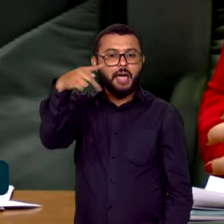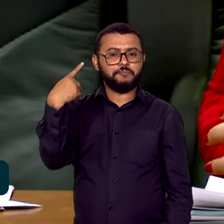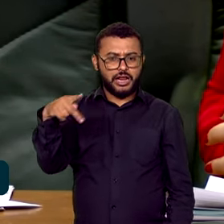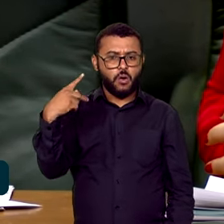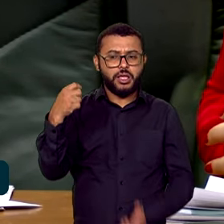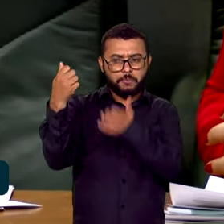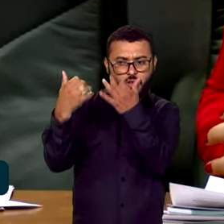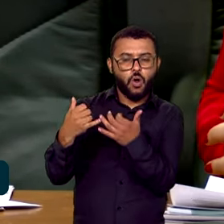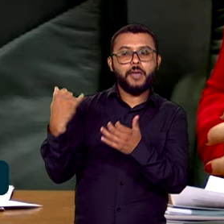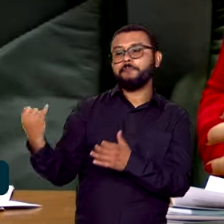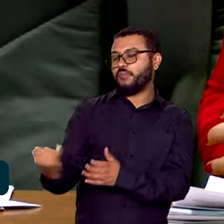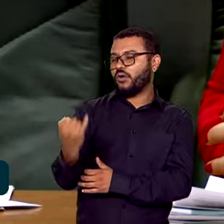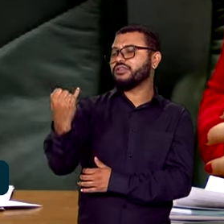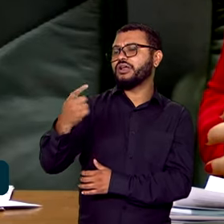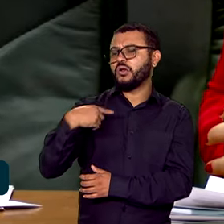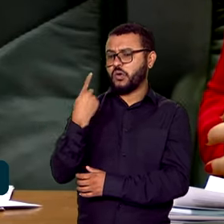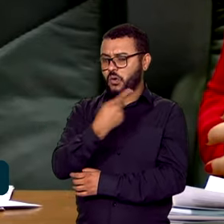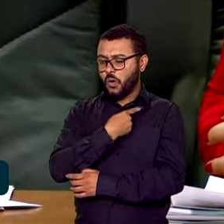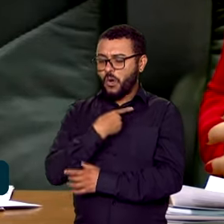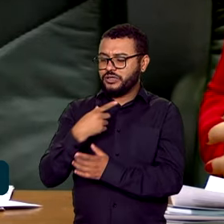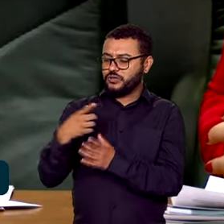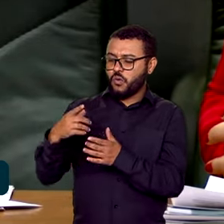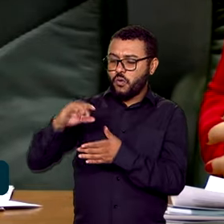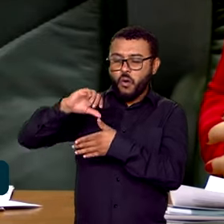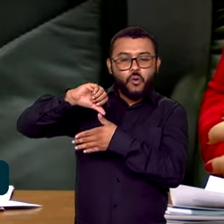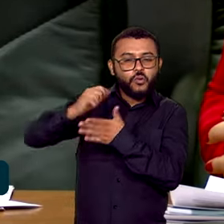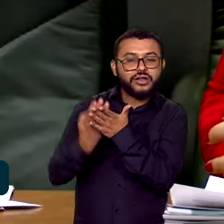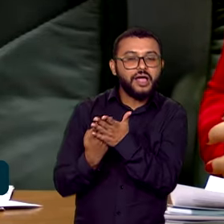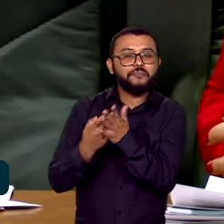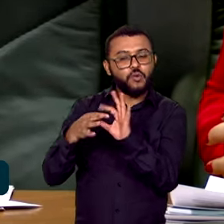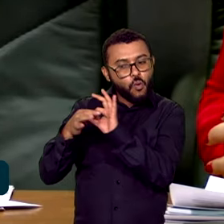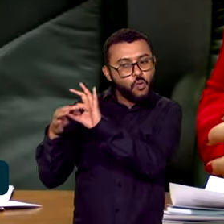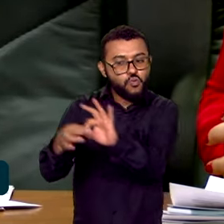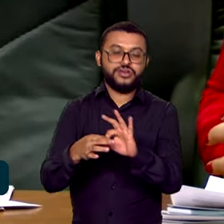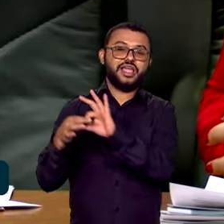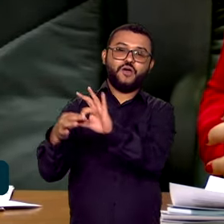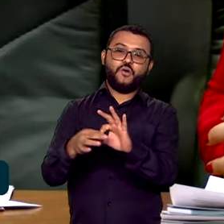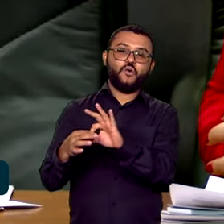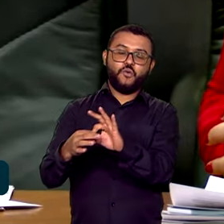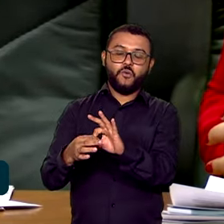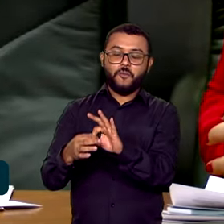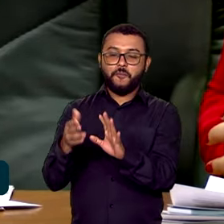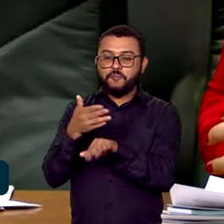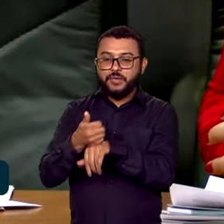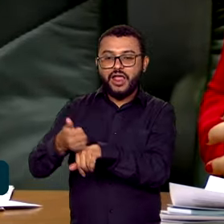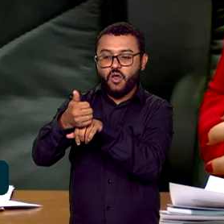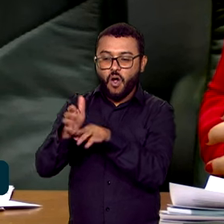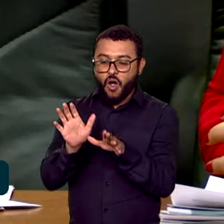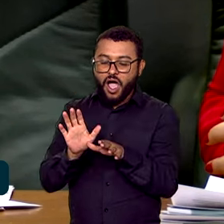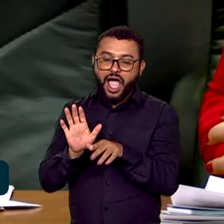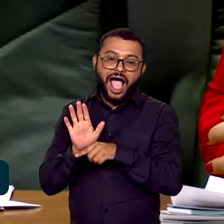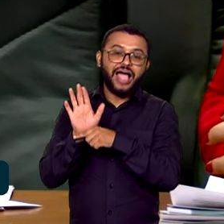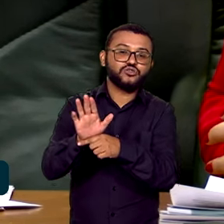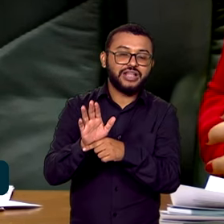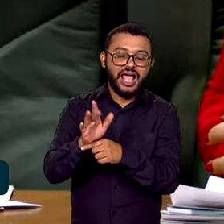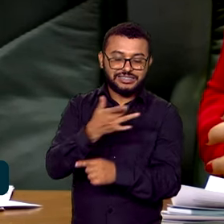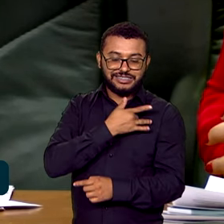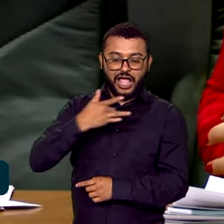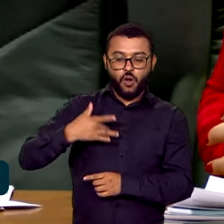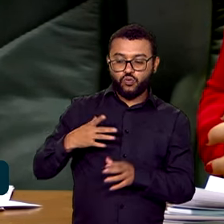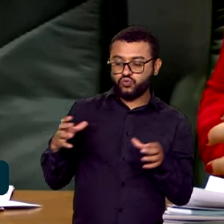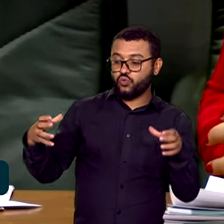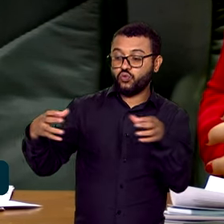importante como mote do Mercosul é a união. A união em torno da saúde, da saúde coletiva, a